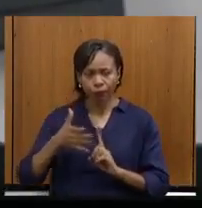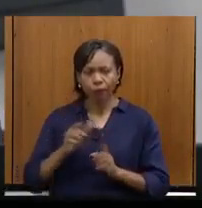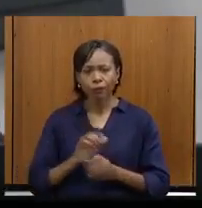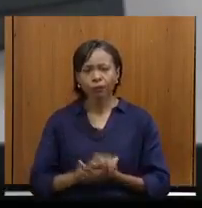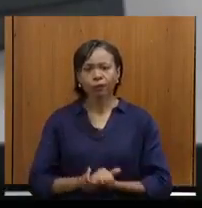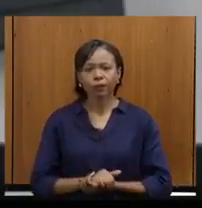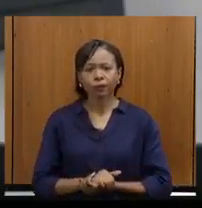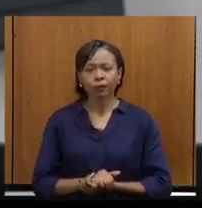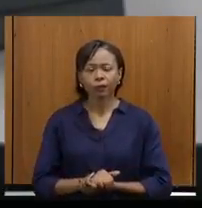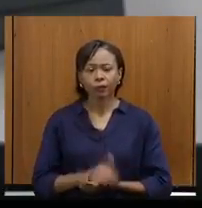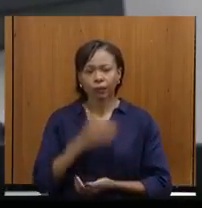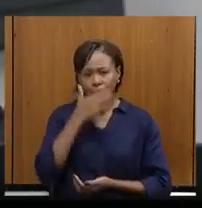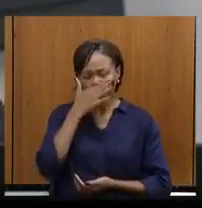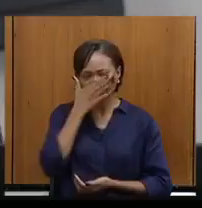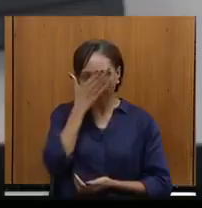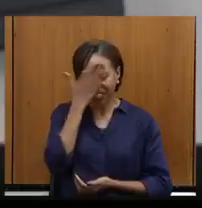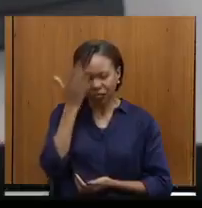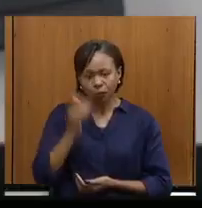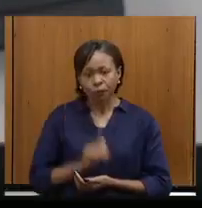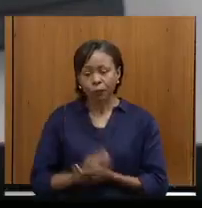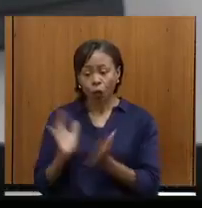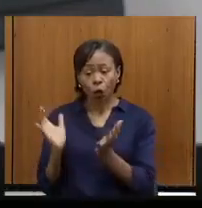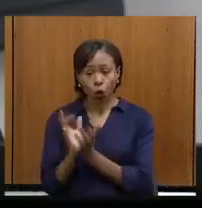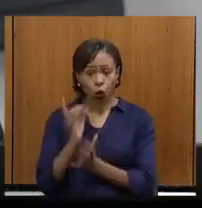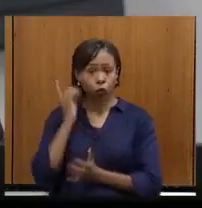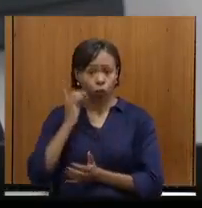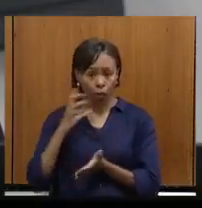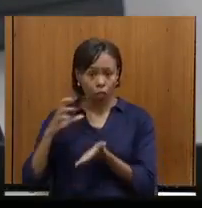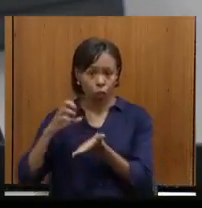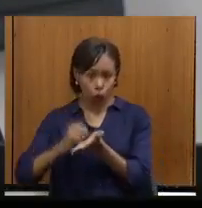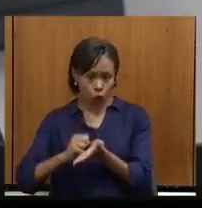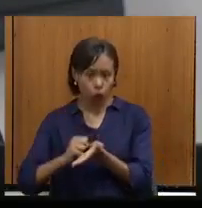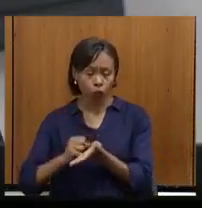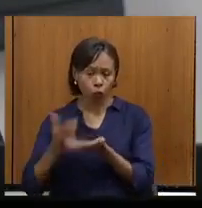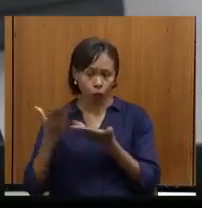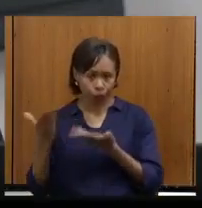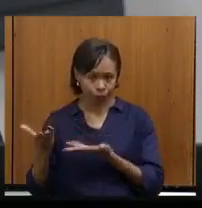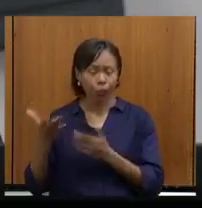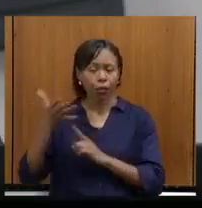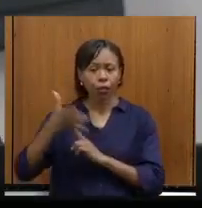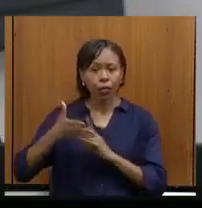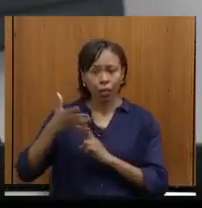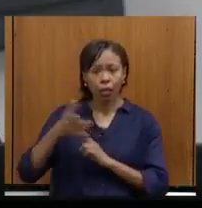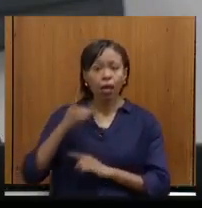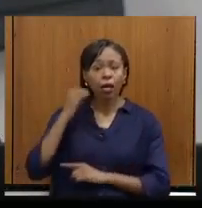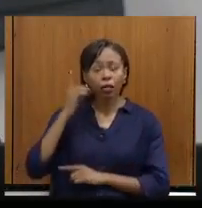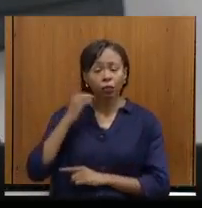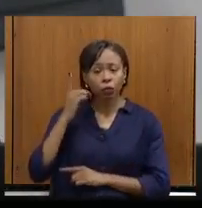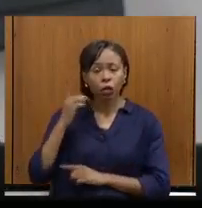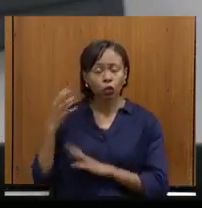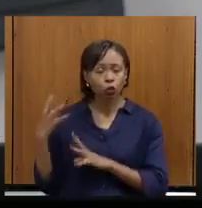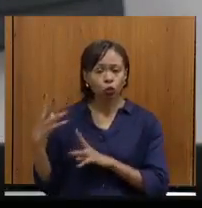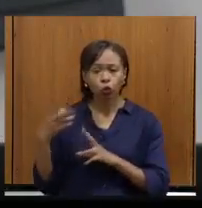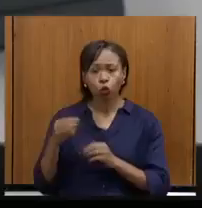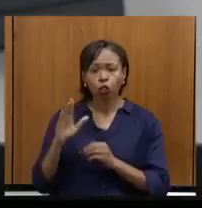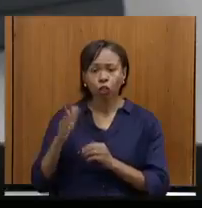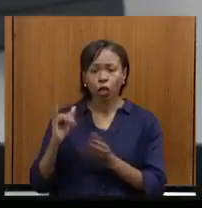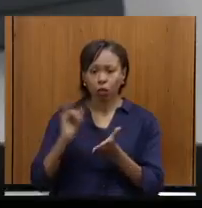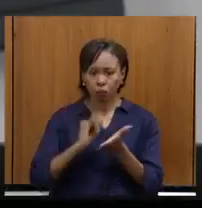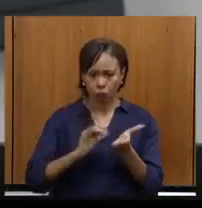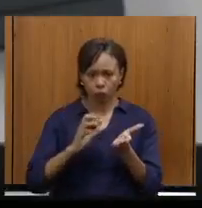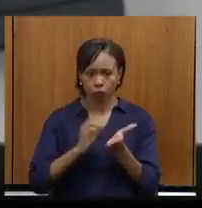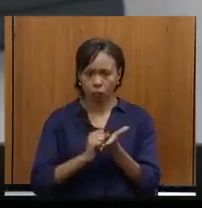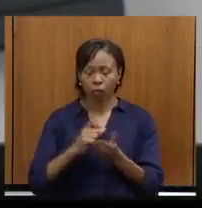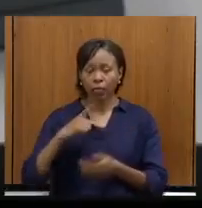aos nossos deputados inscritos. Neste momento, então, a presidência passará a palavra a deputados e deputadas inscritos que